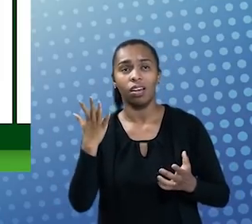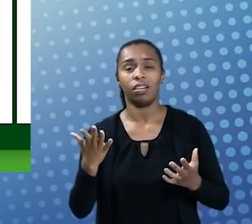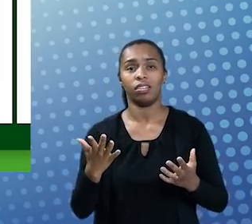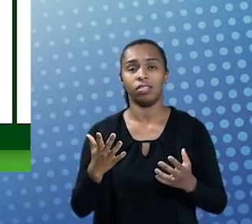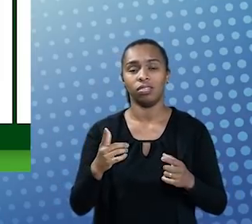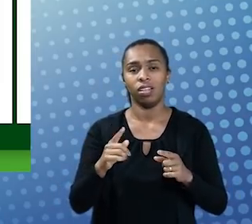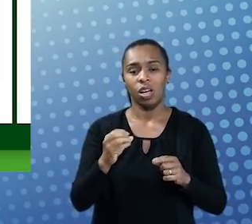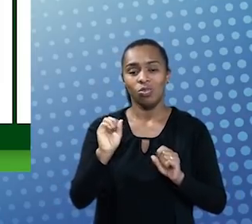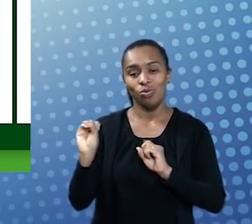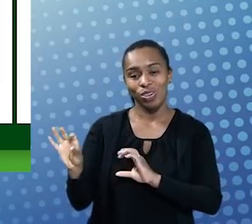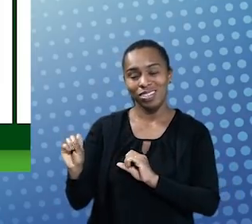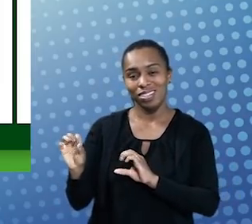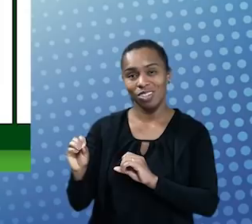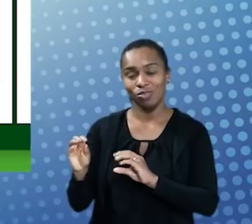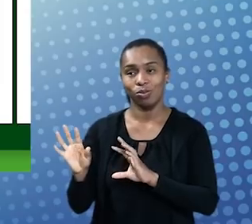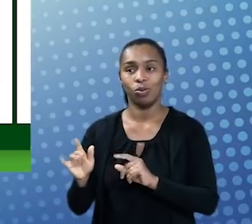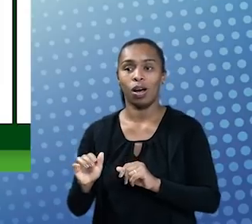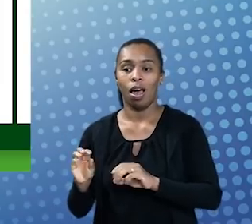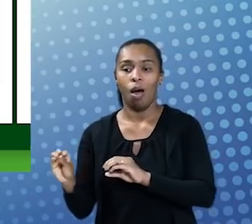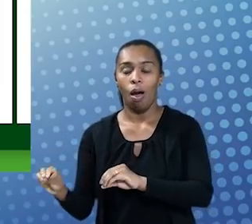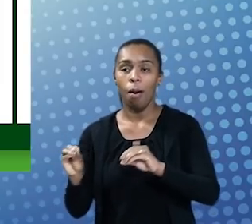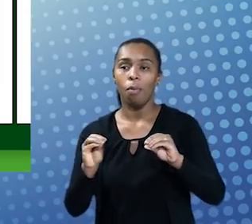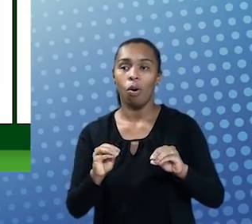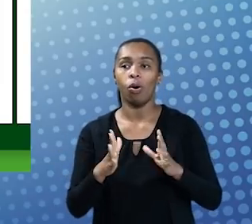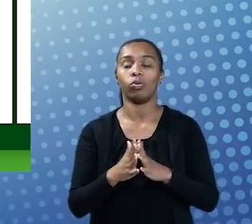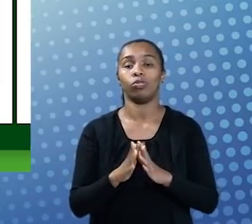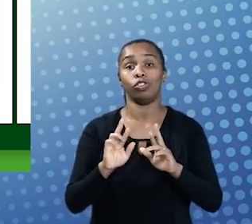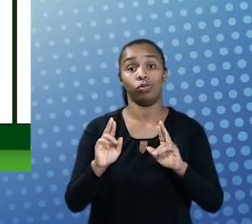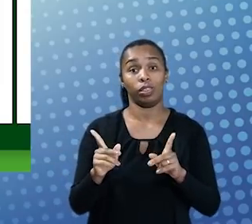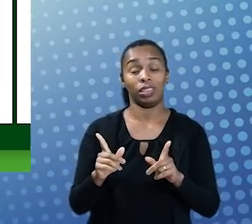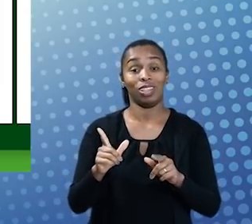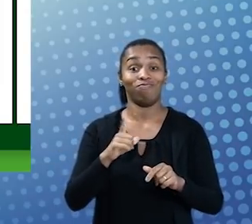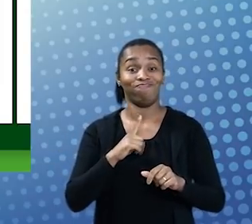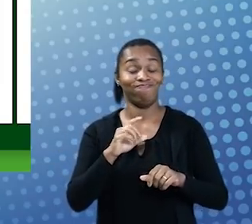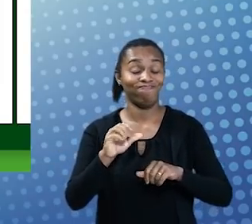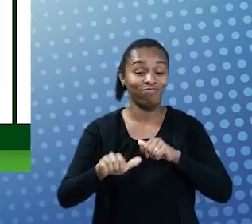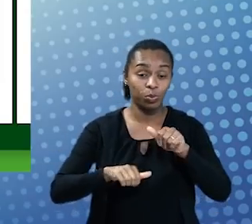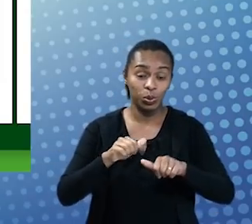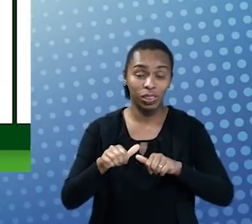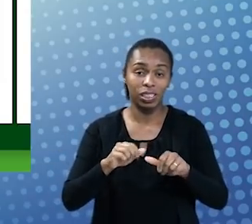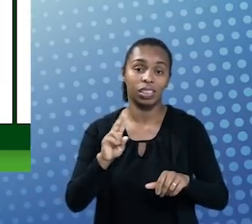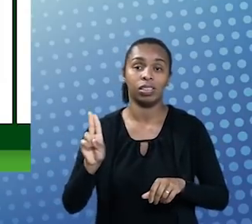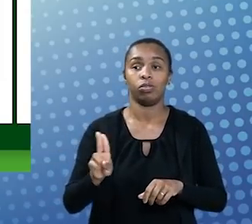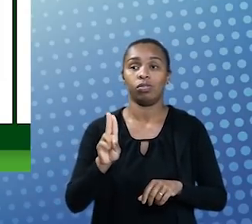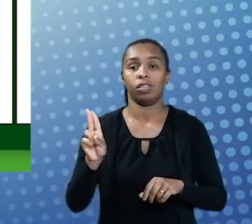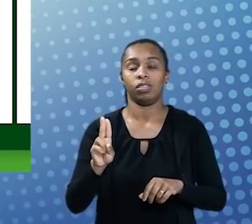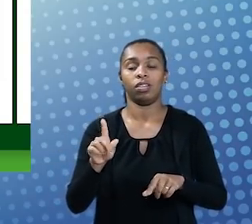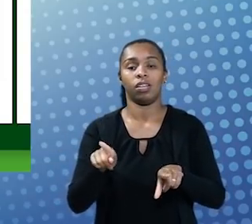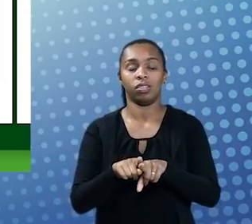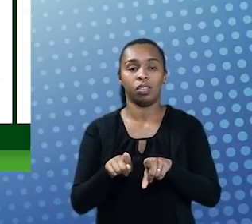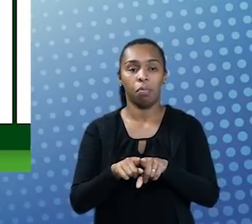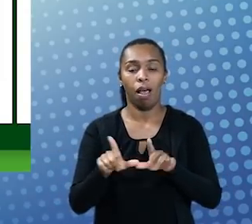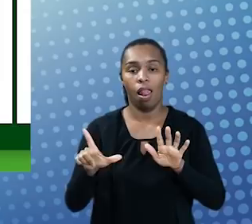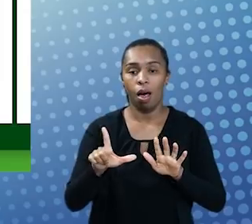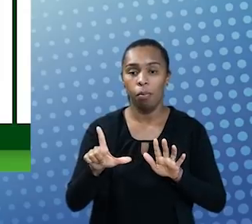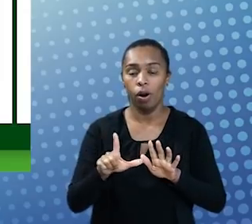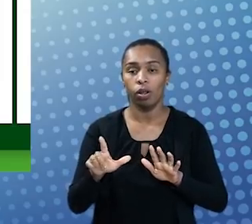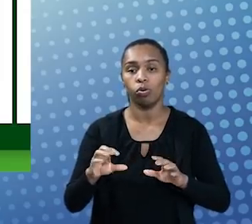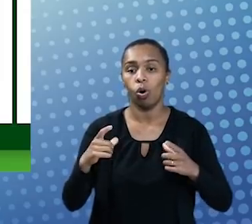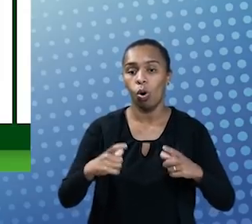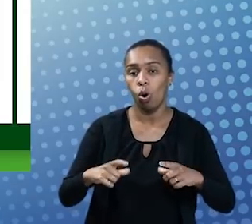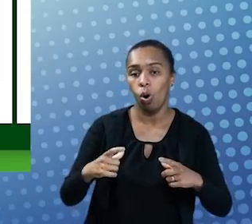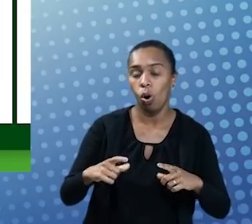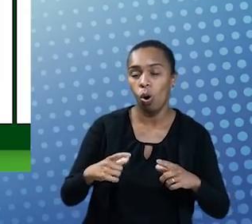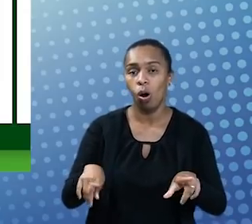ensino remoto e emergencial, que tem provocado mudanças para as nossas universidades, a demanda por laboratórios remotos, por